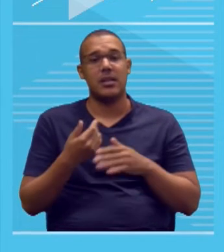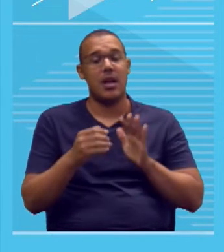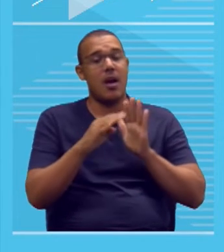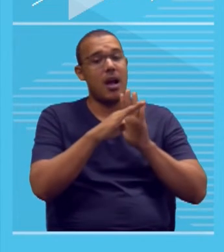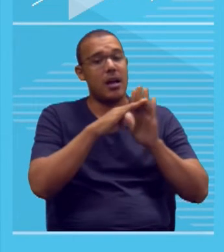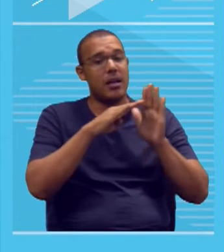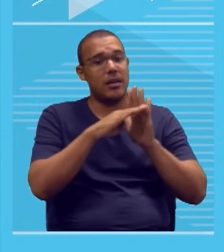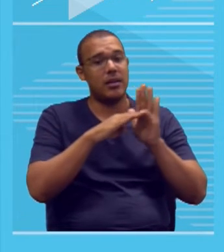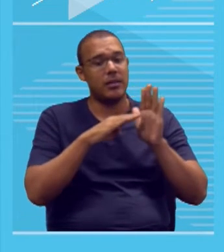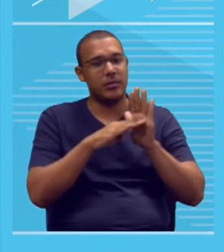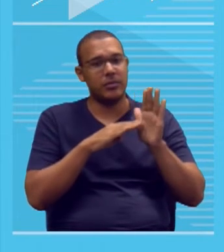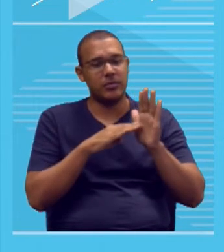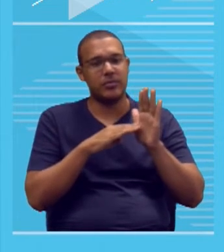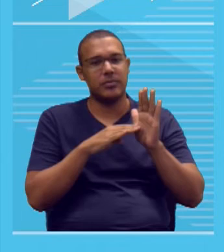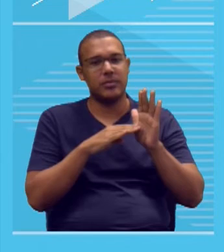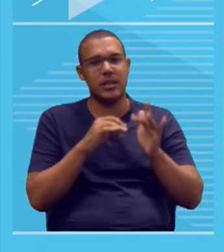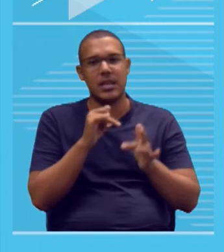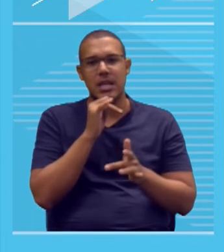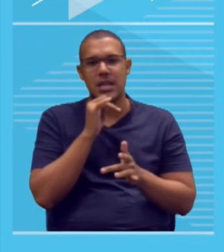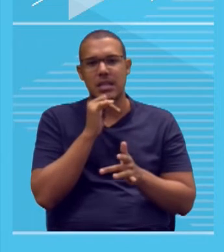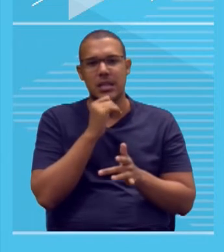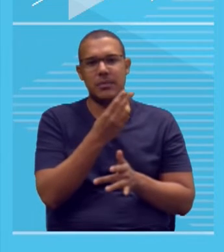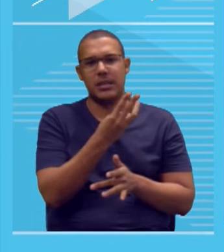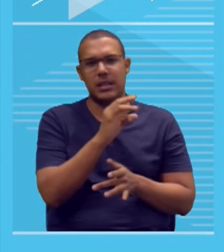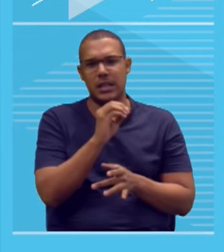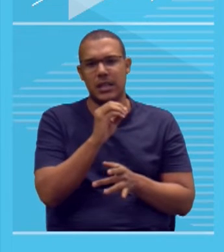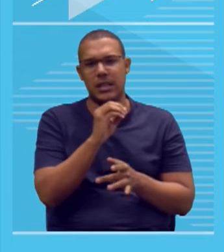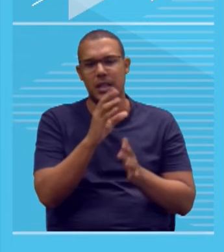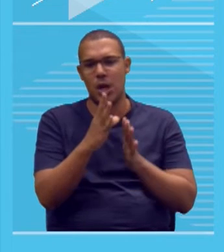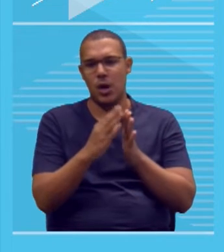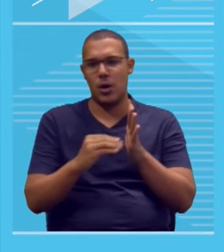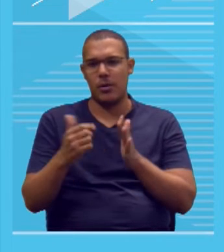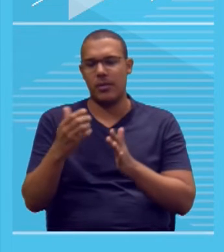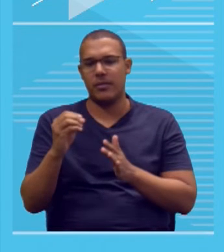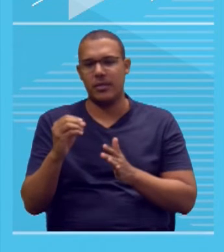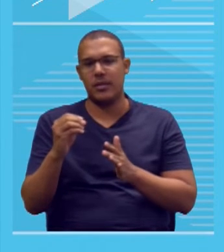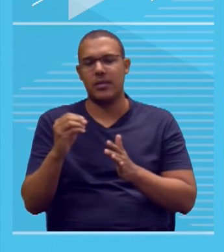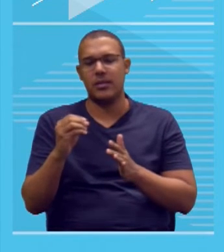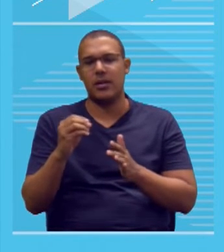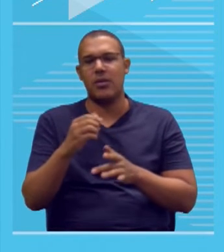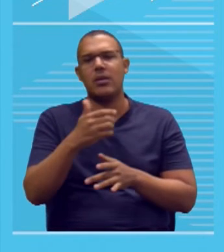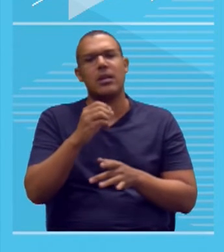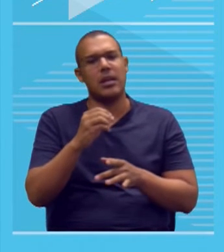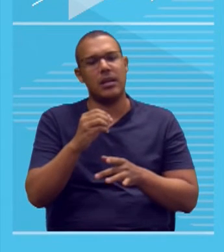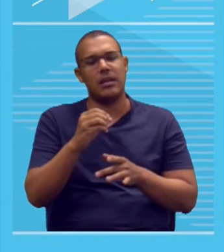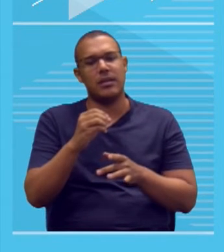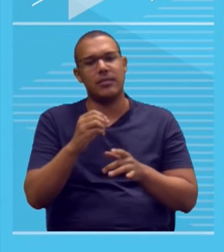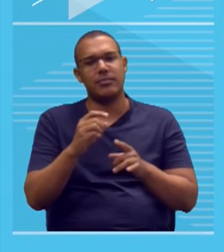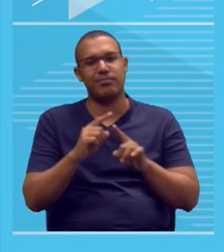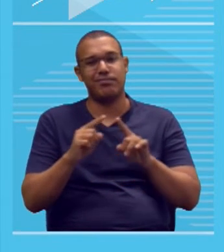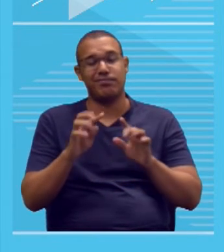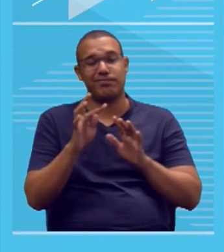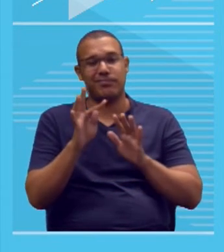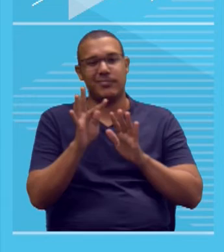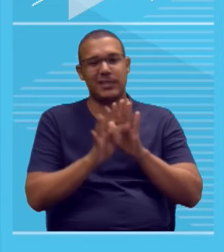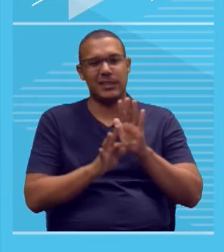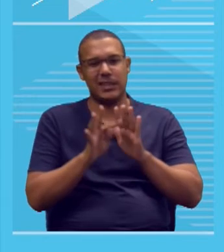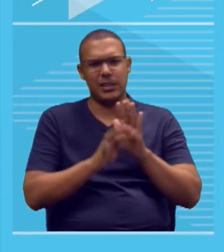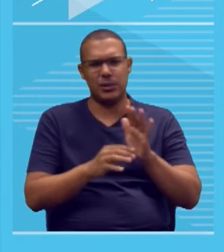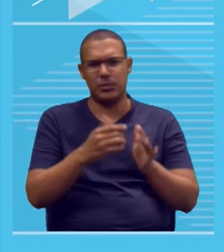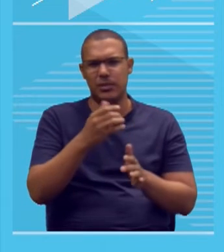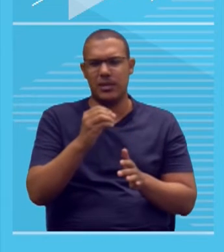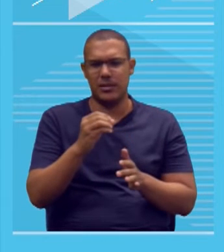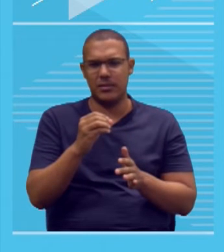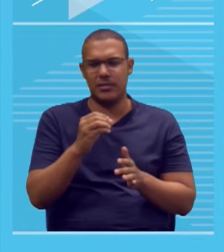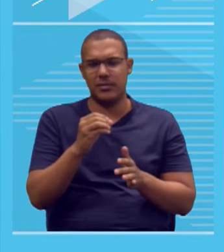que você copiar, vamos lá, das 30, eu copiei 20. Sobraram 10. É um texto. Mas veja, gente, um texto com 10 linhas, por mais que